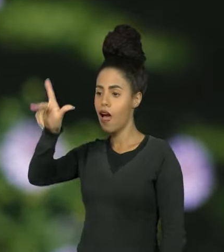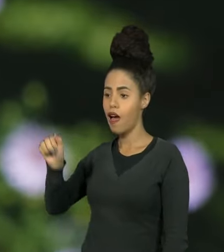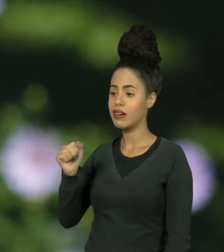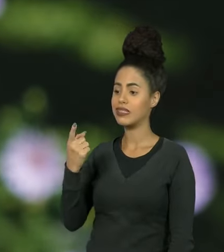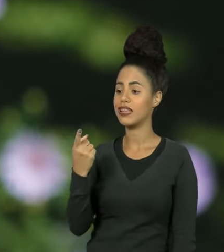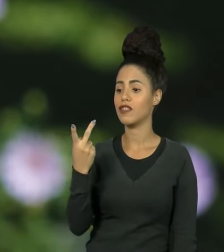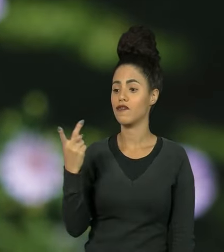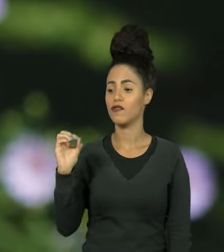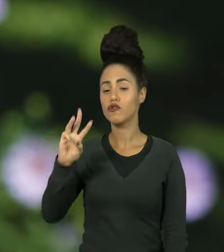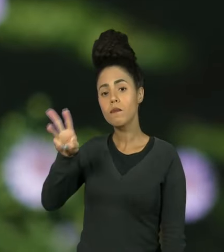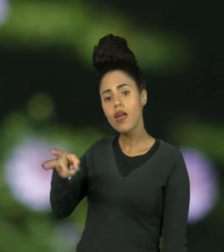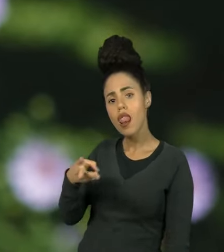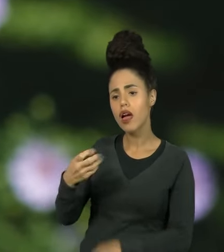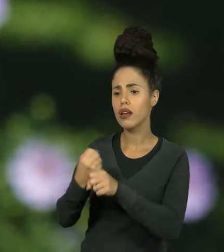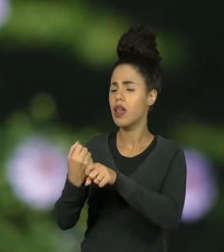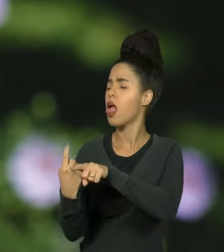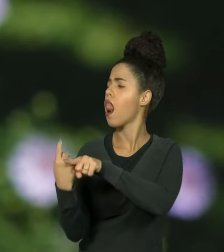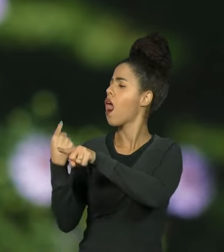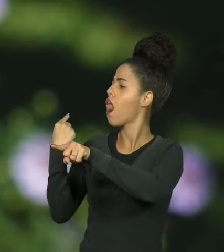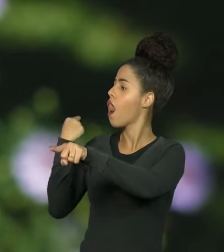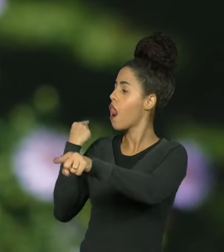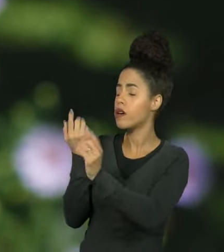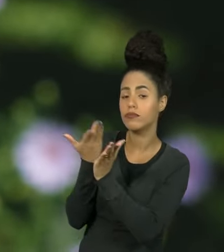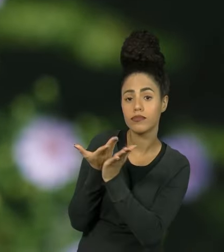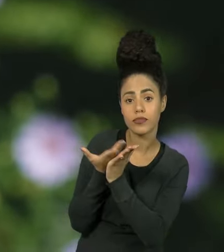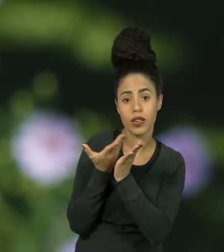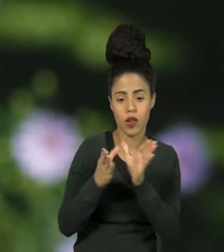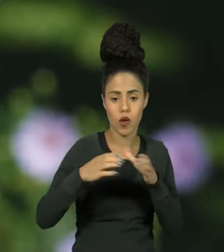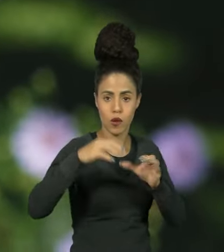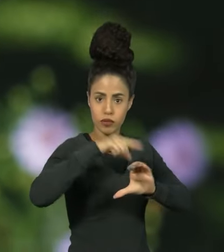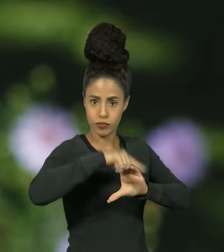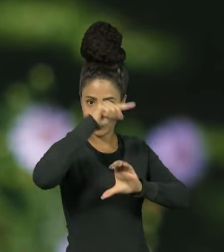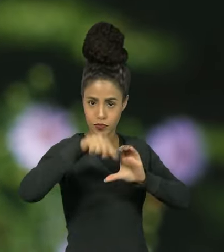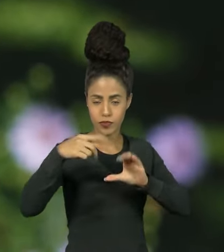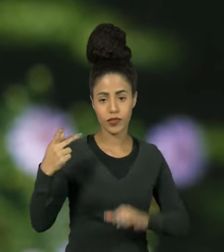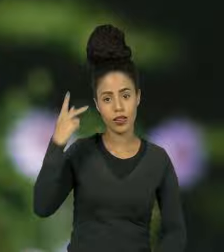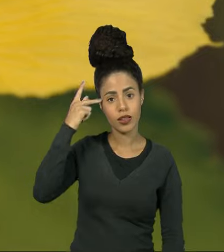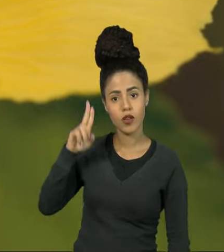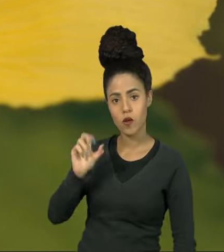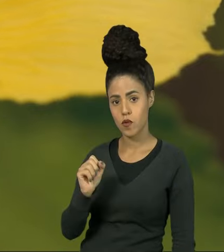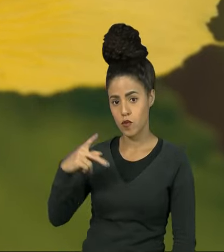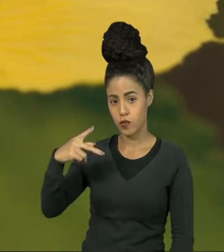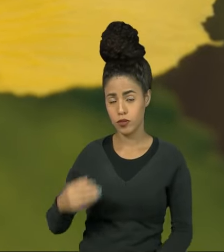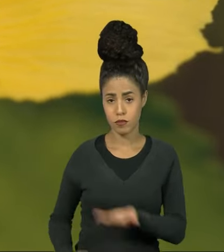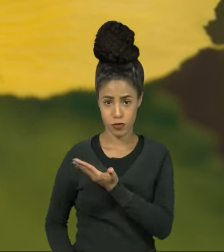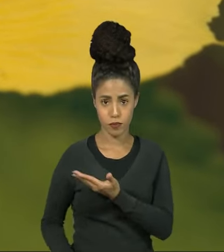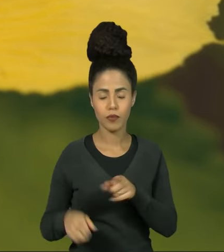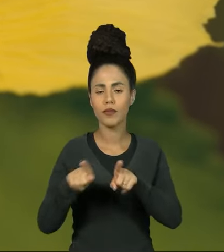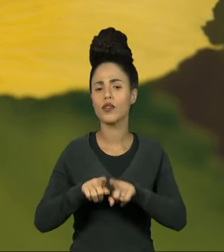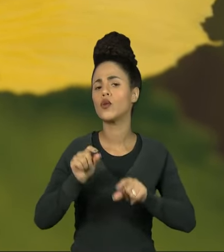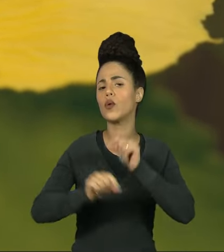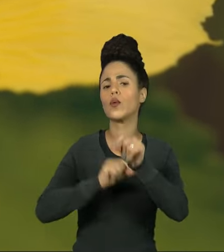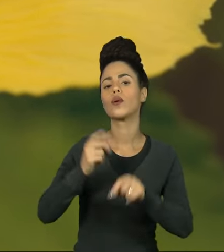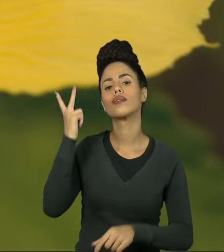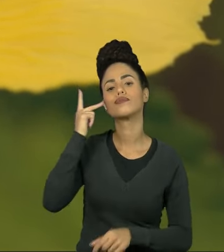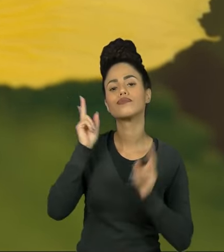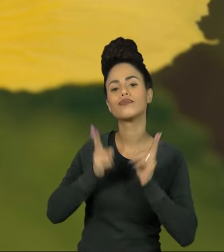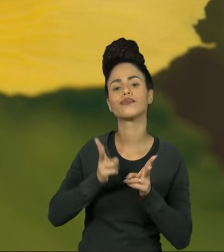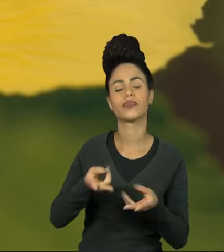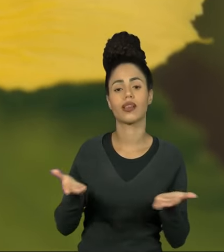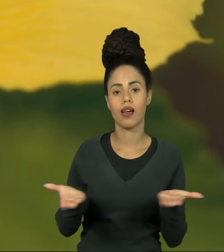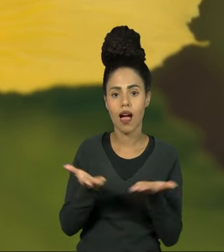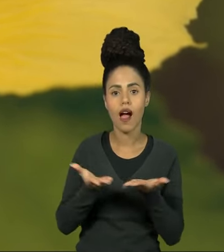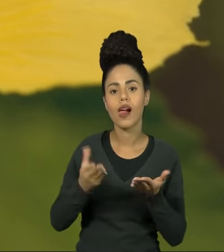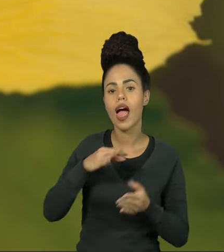de anos, de acordo com o estudo de cientistas da Universidade de São Paulo. Normalmente, são associadas à